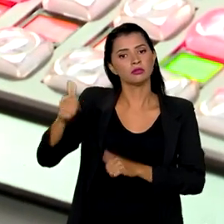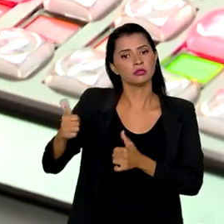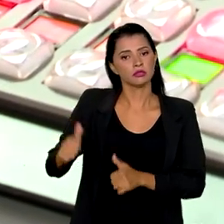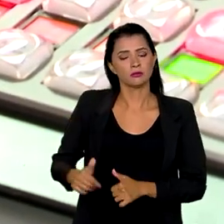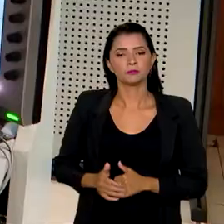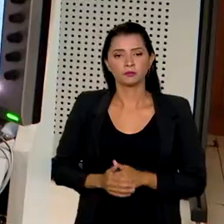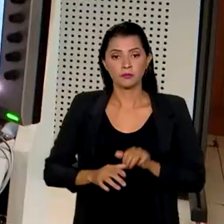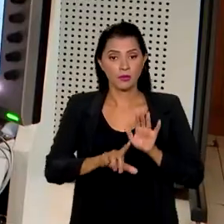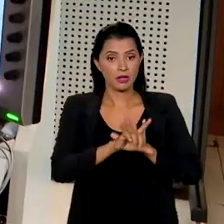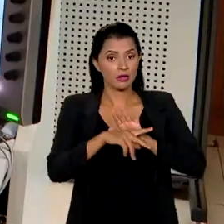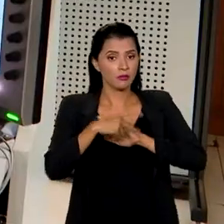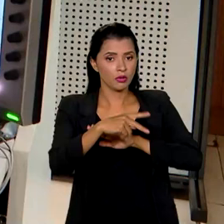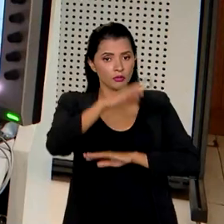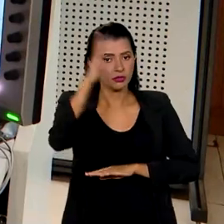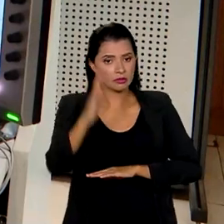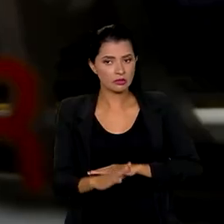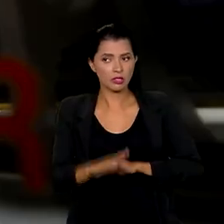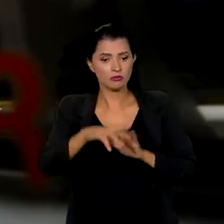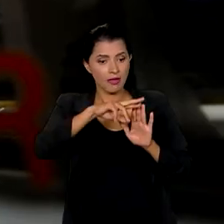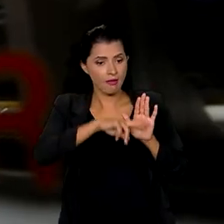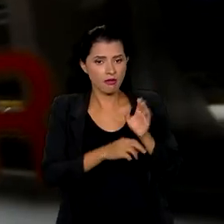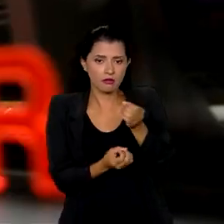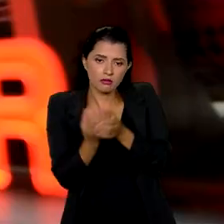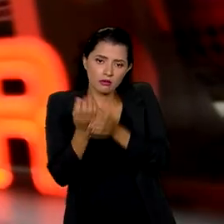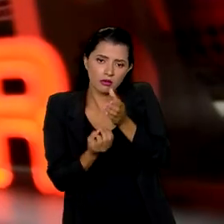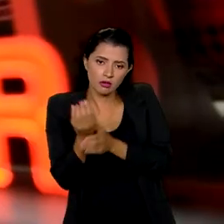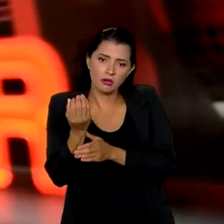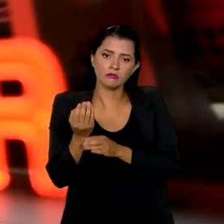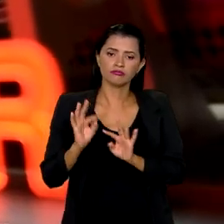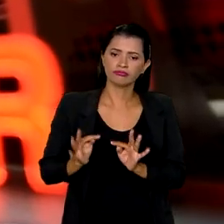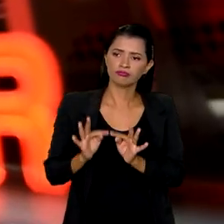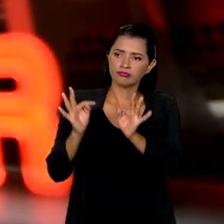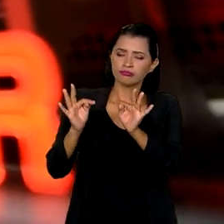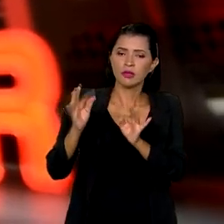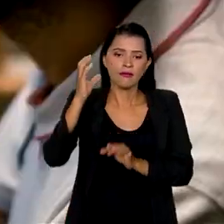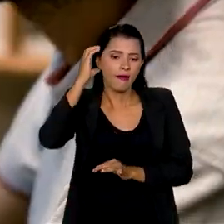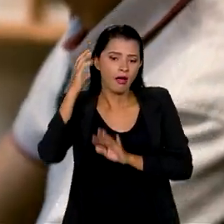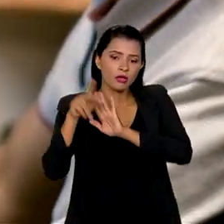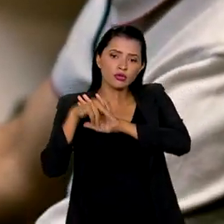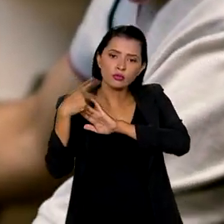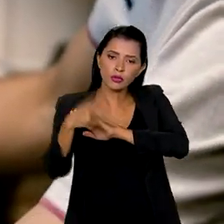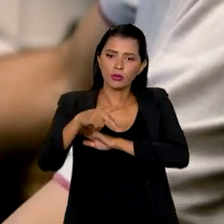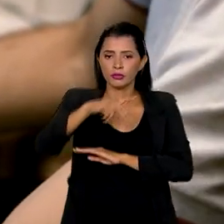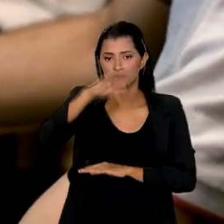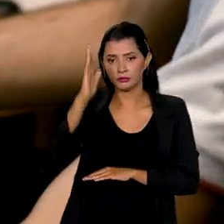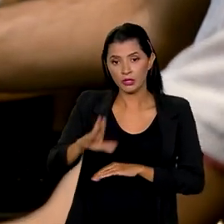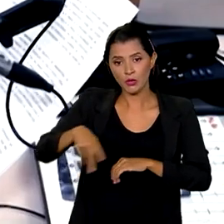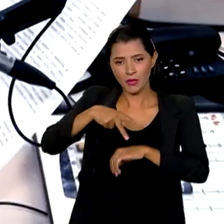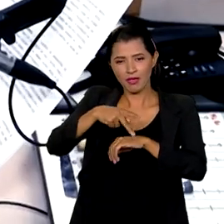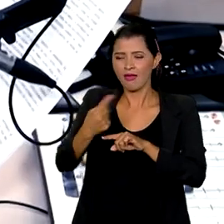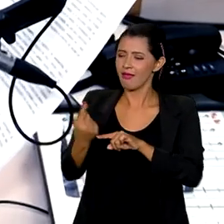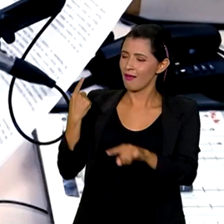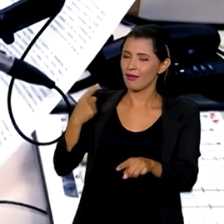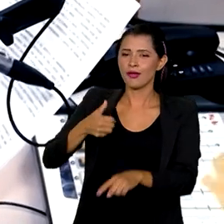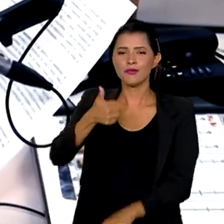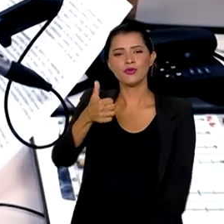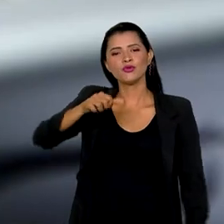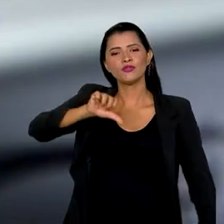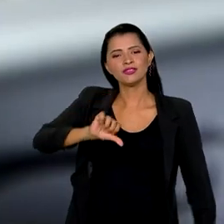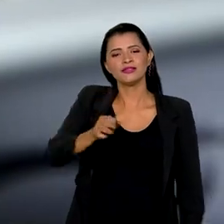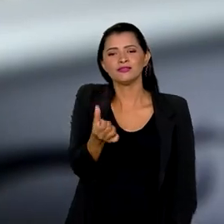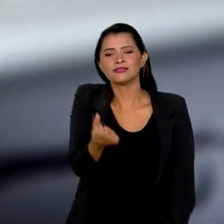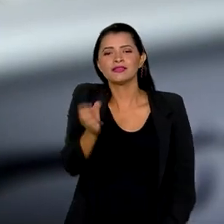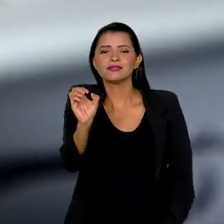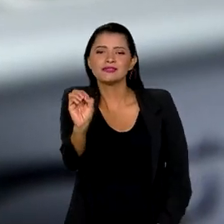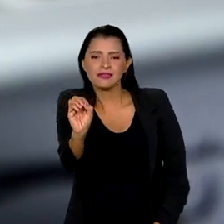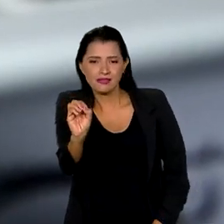A legislação brasileira que regulamenta o sistema de telecomunicações e radiodifusão no país é da década de 1960.